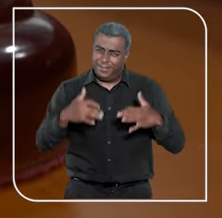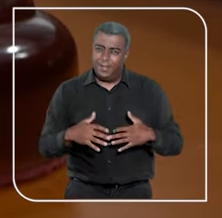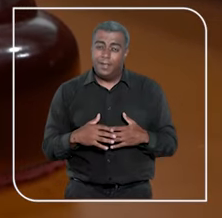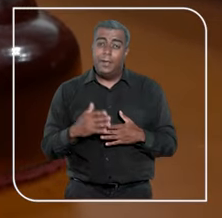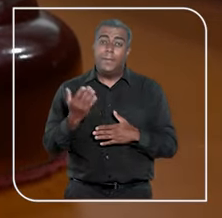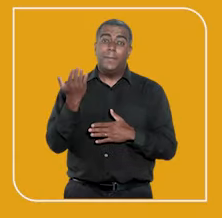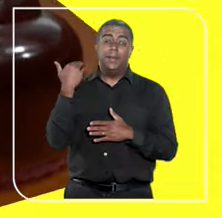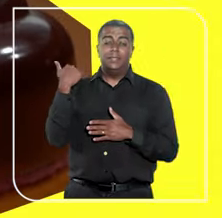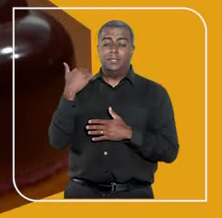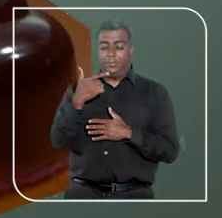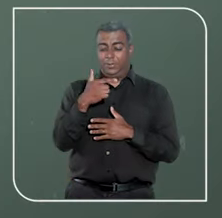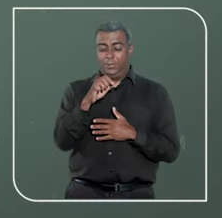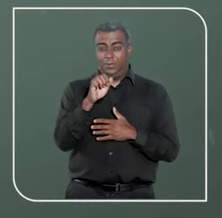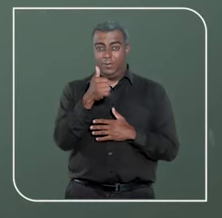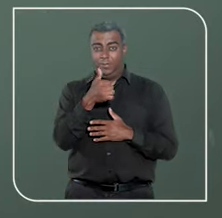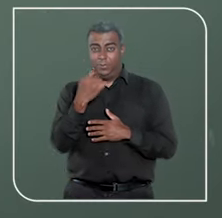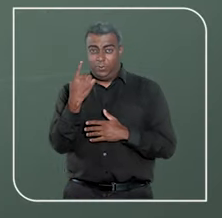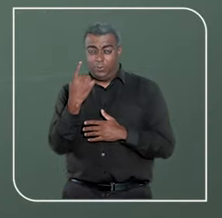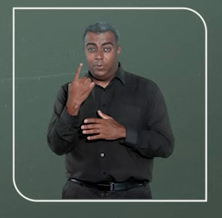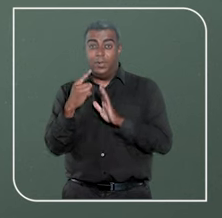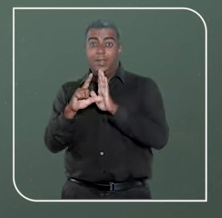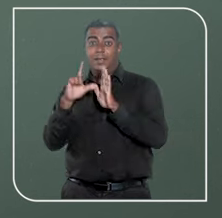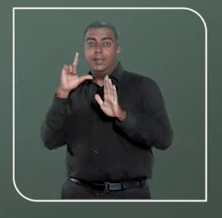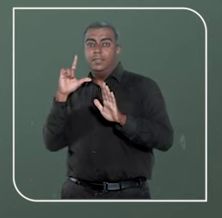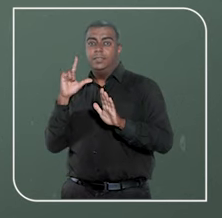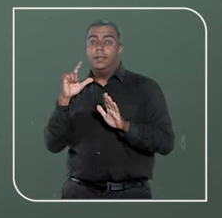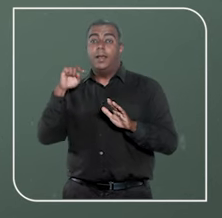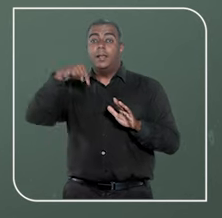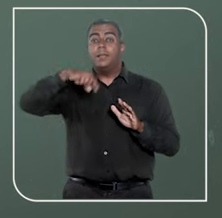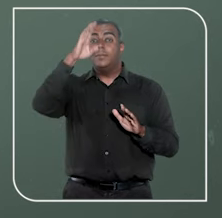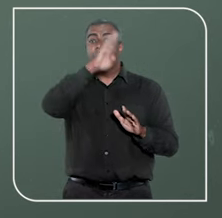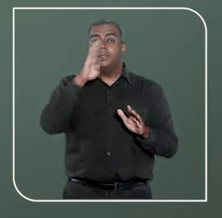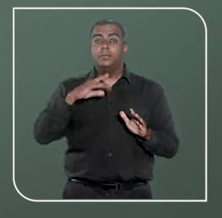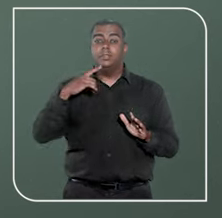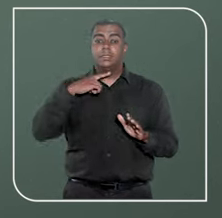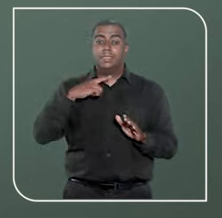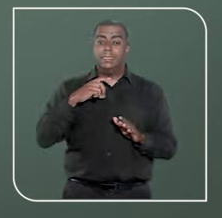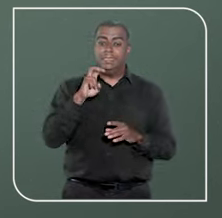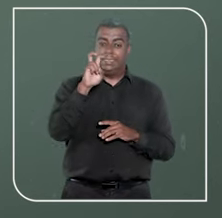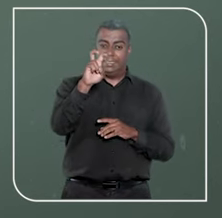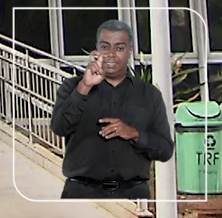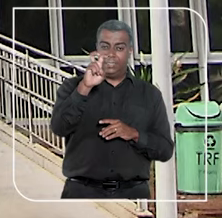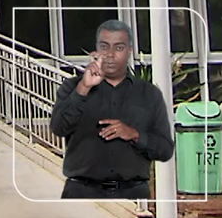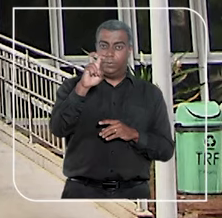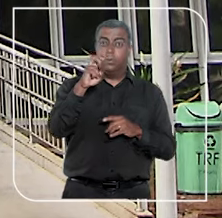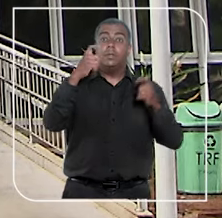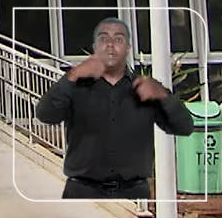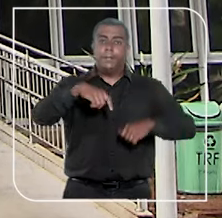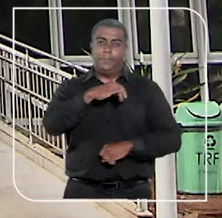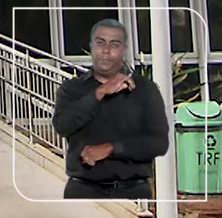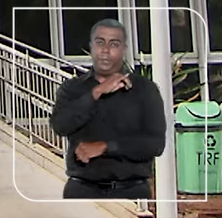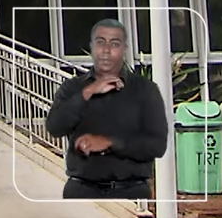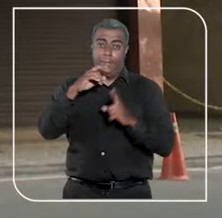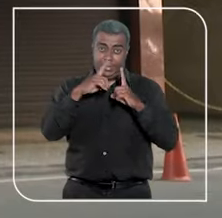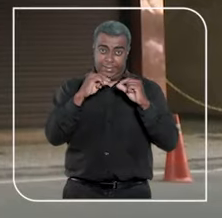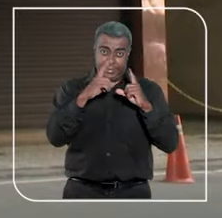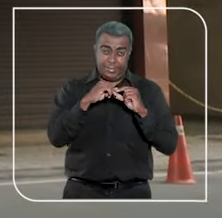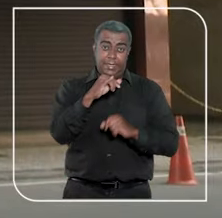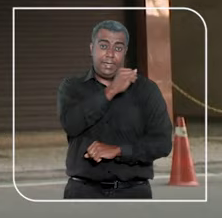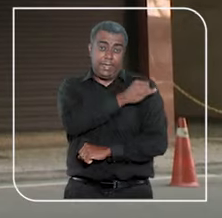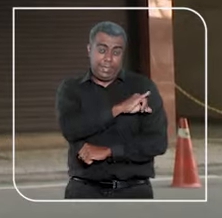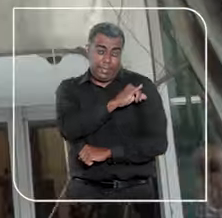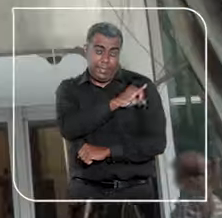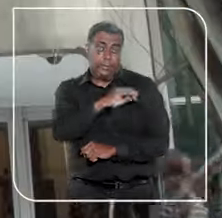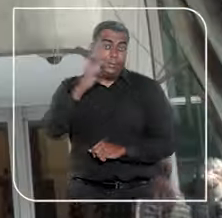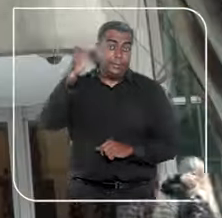explico. Até 2021, o Brasil tinha cinco tribunais regionais federais, com sedes em Brasília, Rio